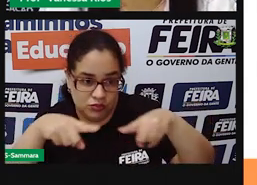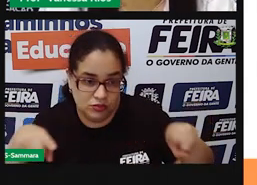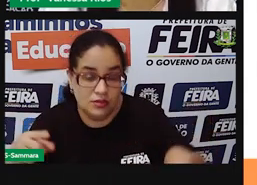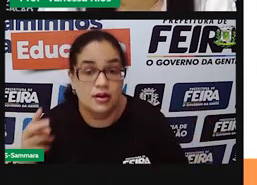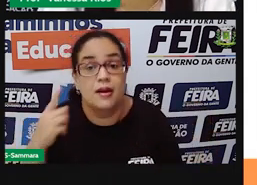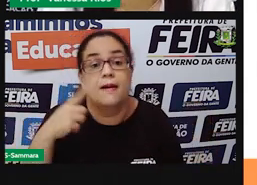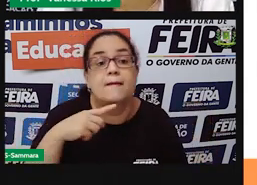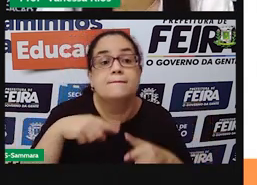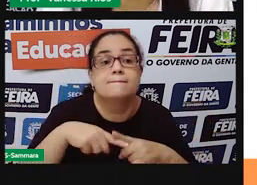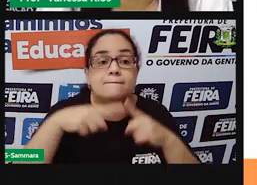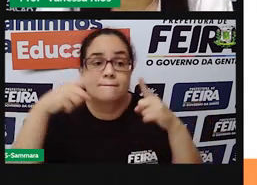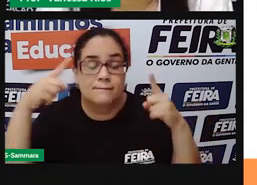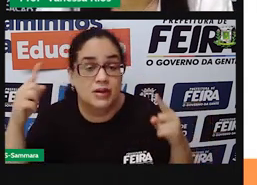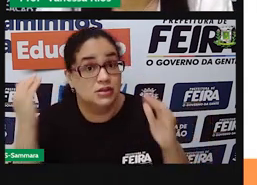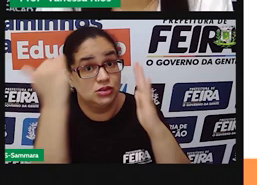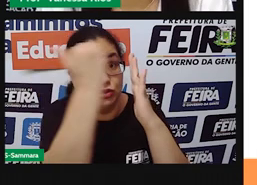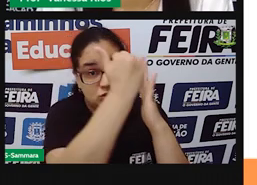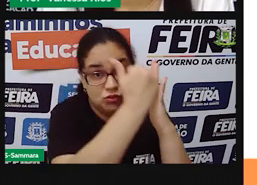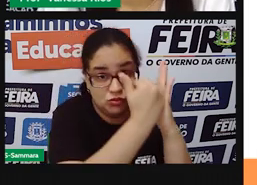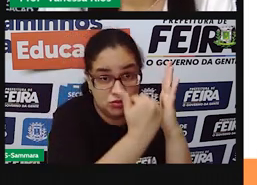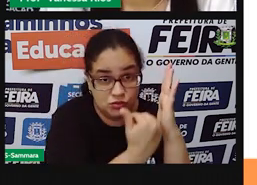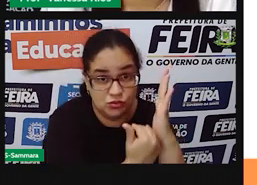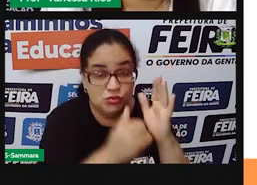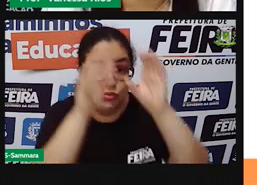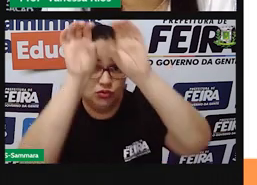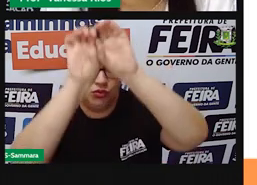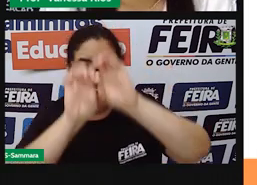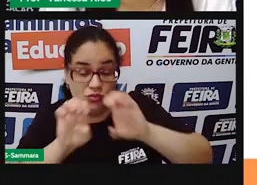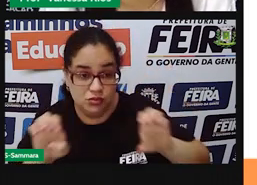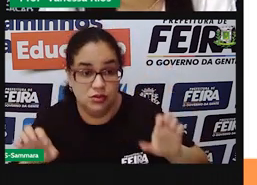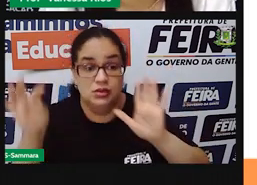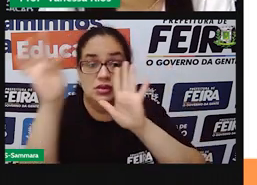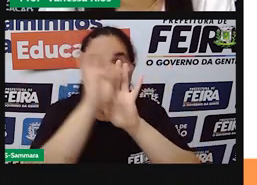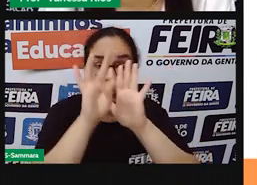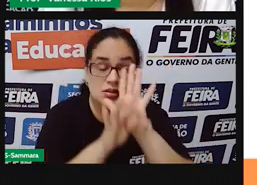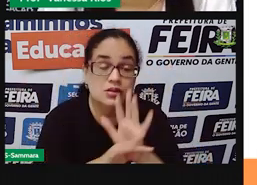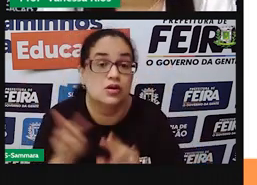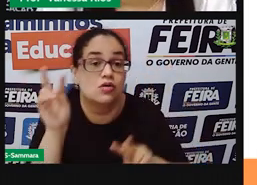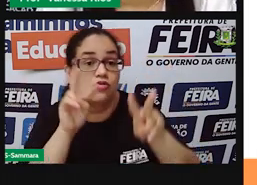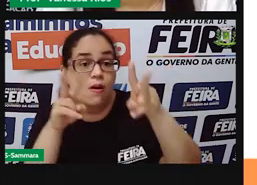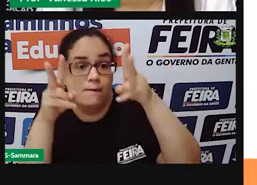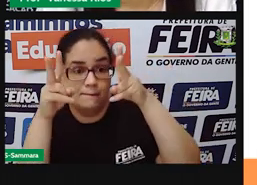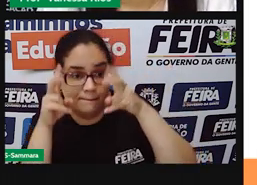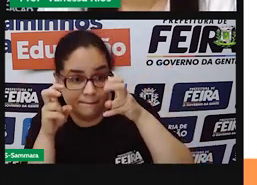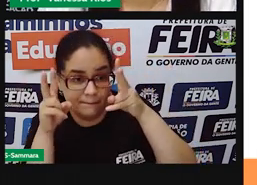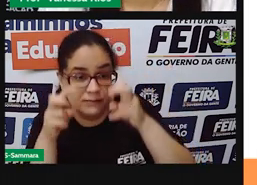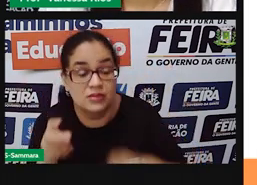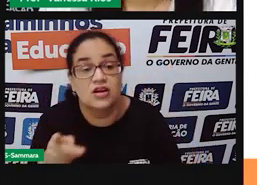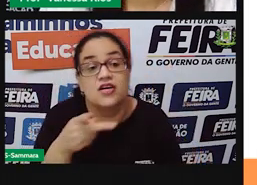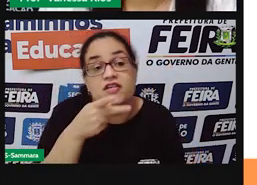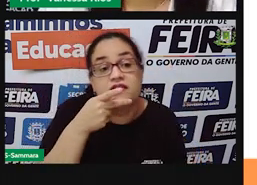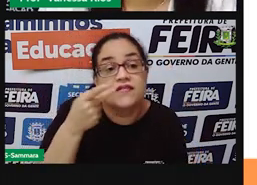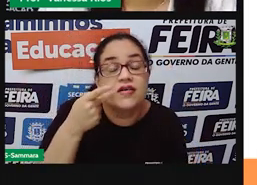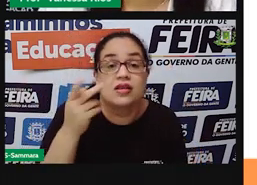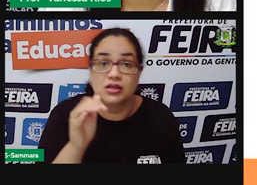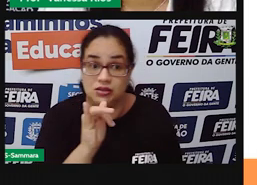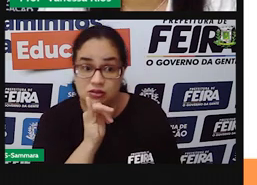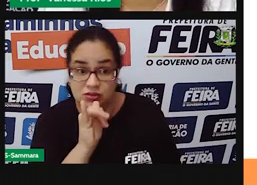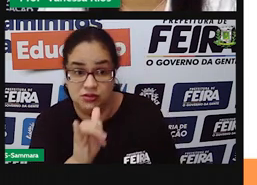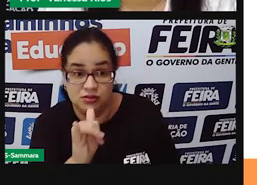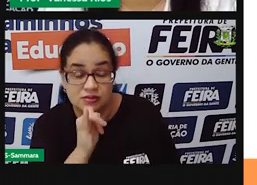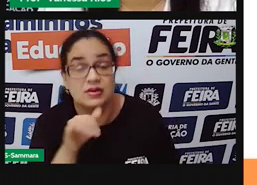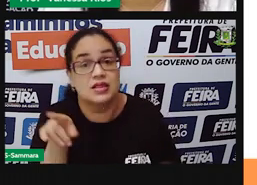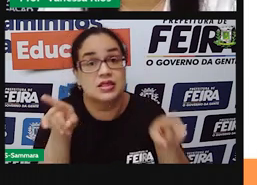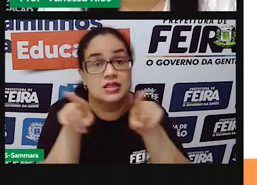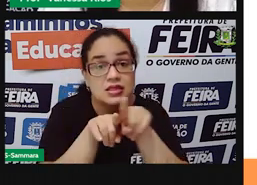Mas aí, falando de estrutura do texto, a gente já observou essas características. Falando das informações, a gente